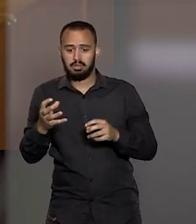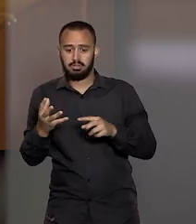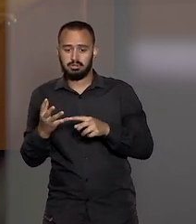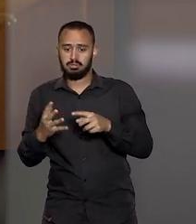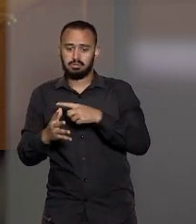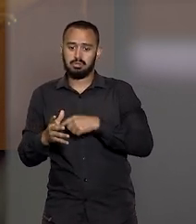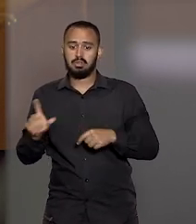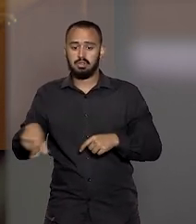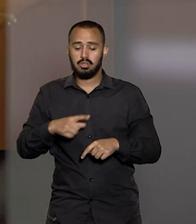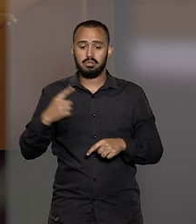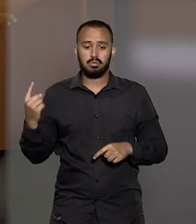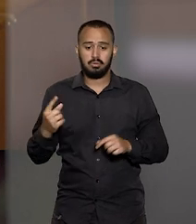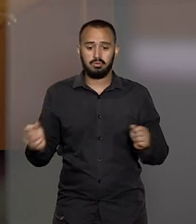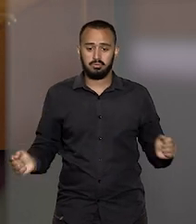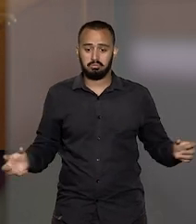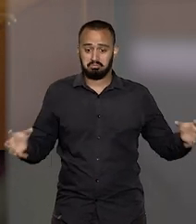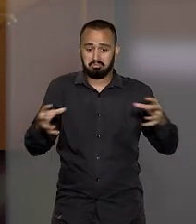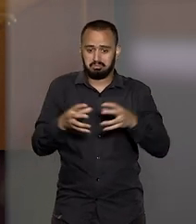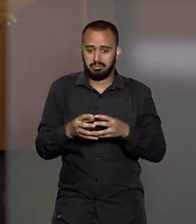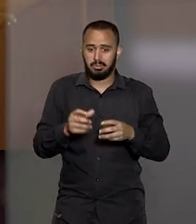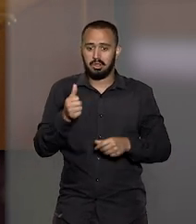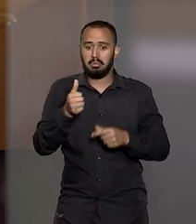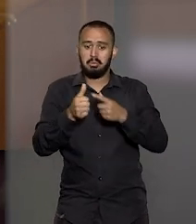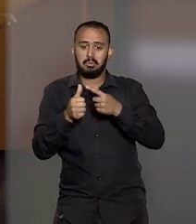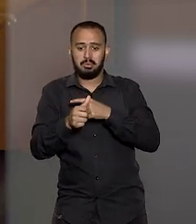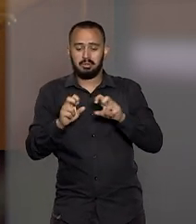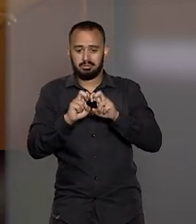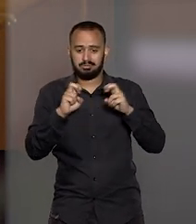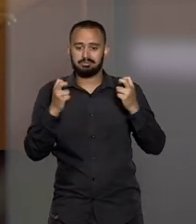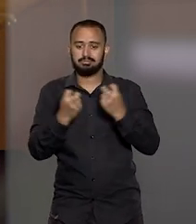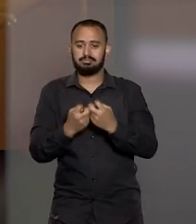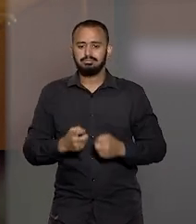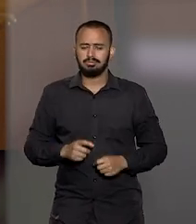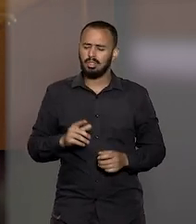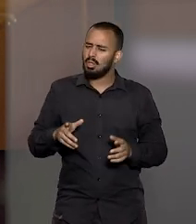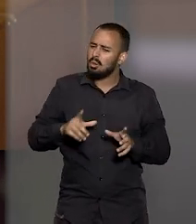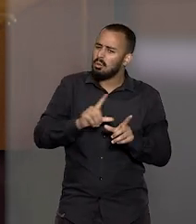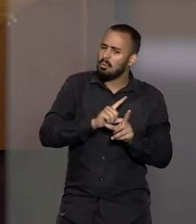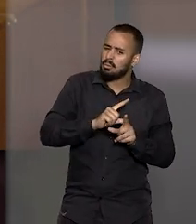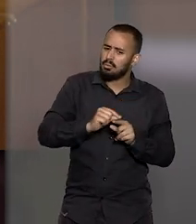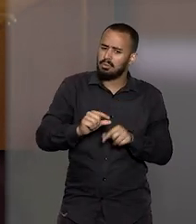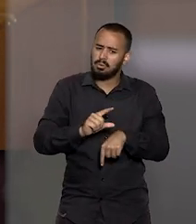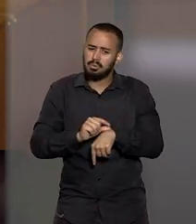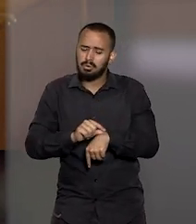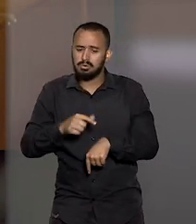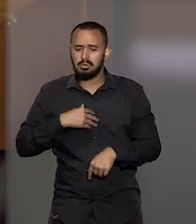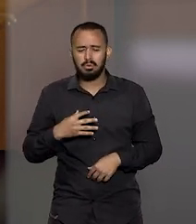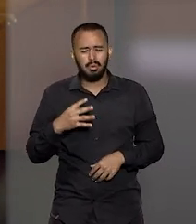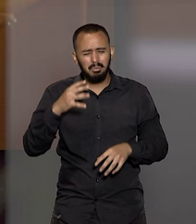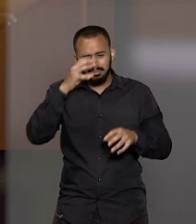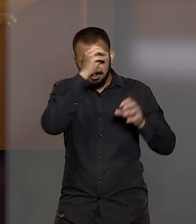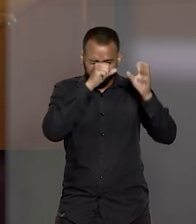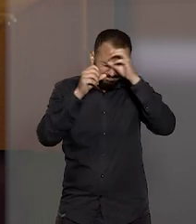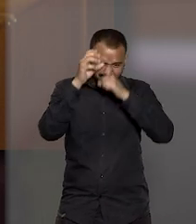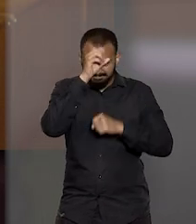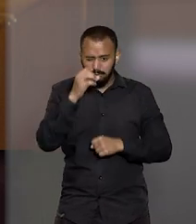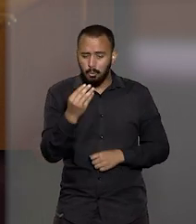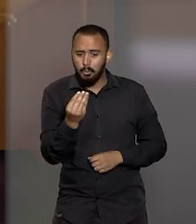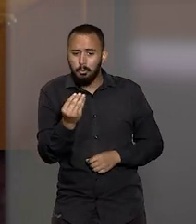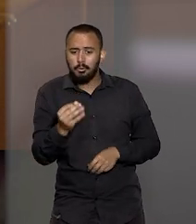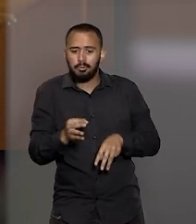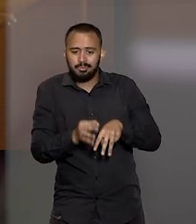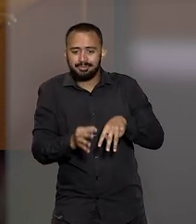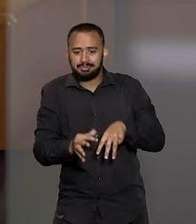Nesse período, eu posso dizer que aprendi muito com o ministro Felix Fischer. Alguns aspectos dele me